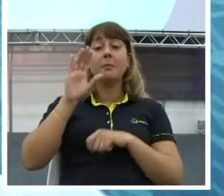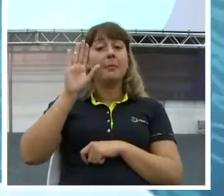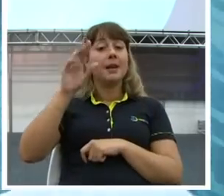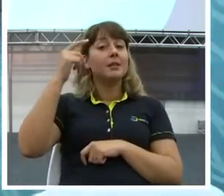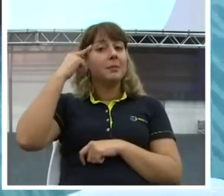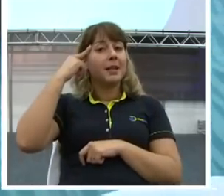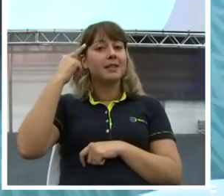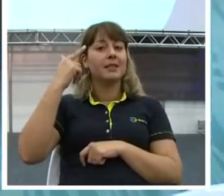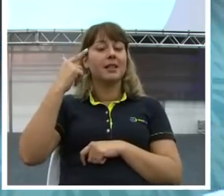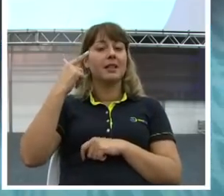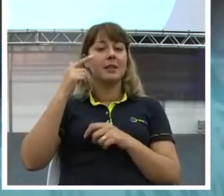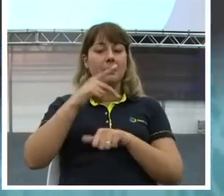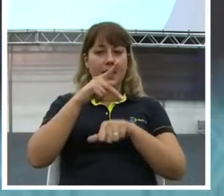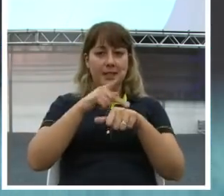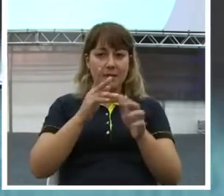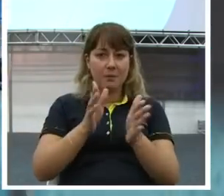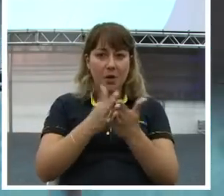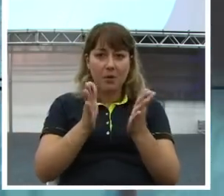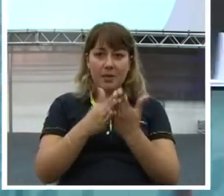Menos ser um país pobre.